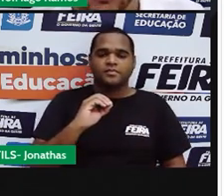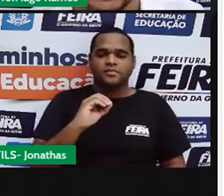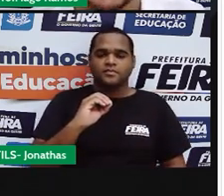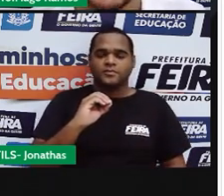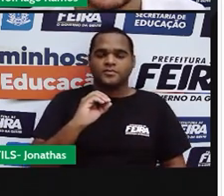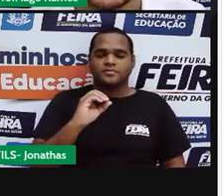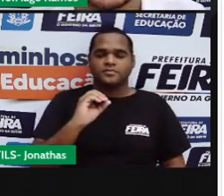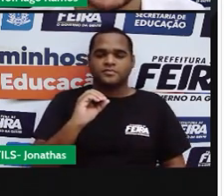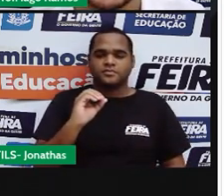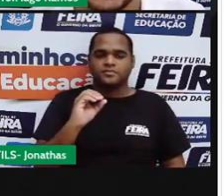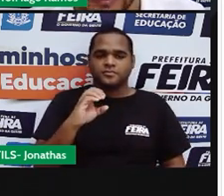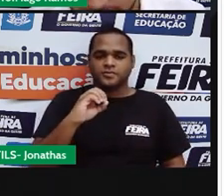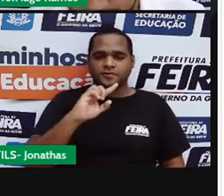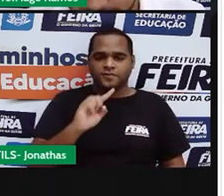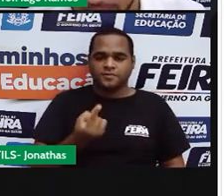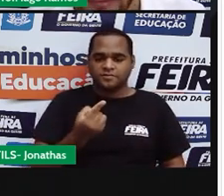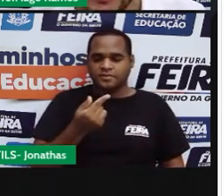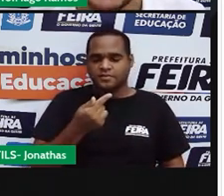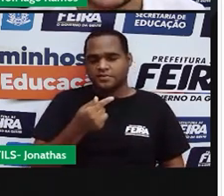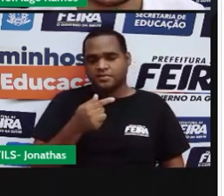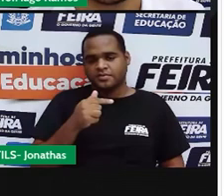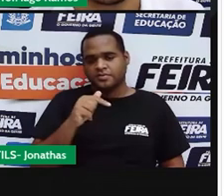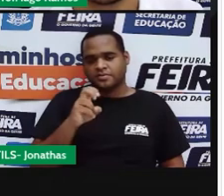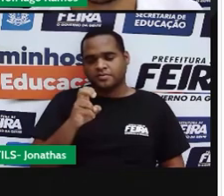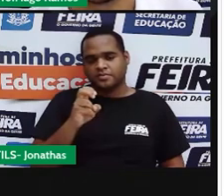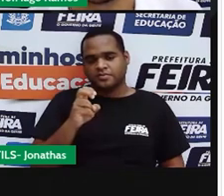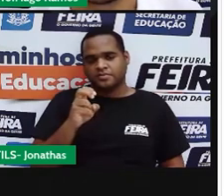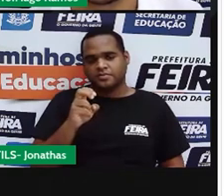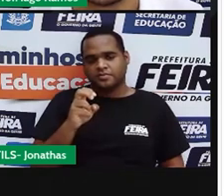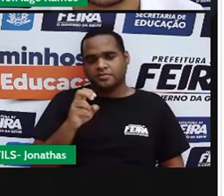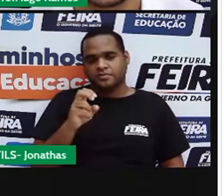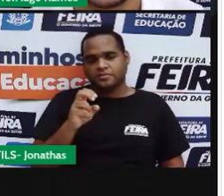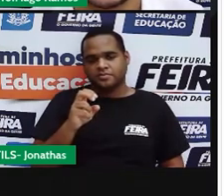vírgula setenta e cinco